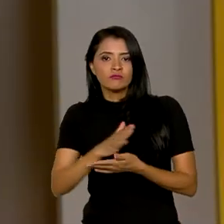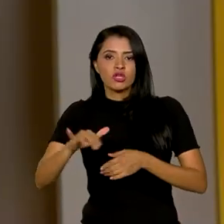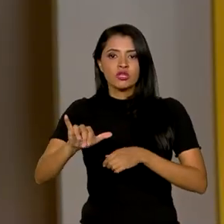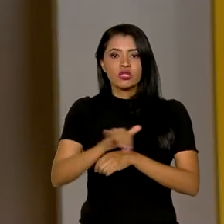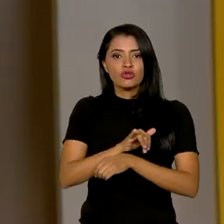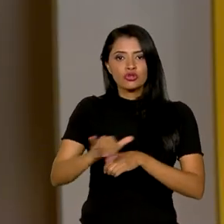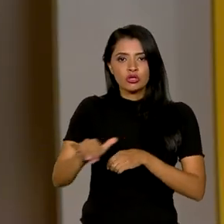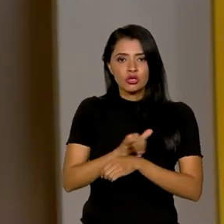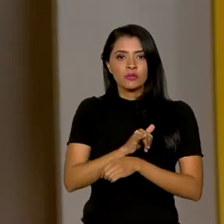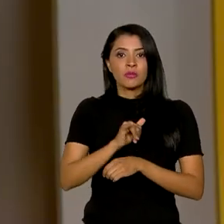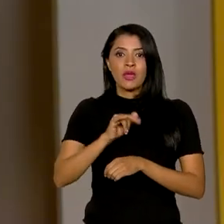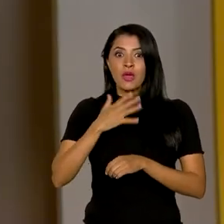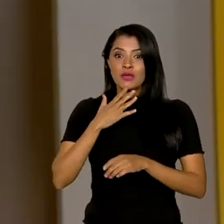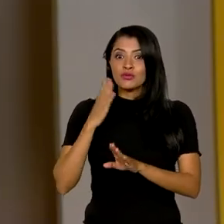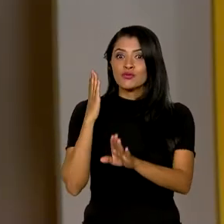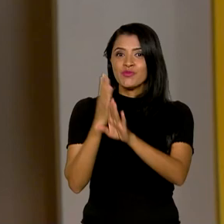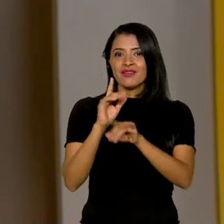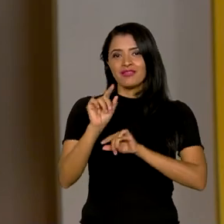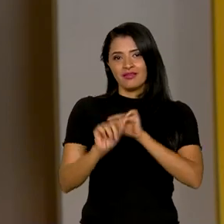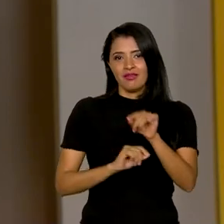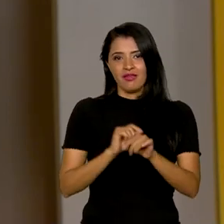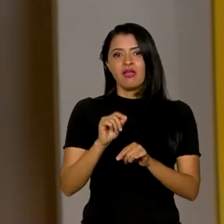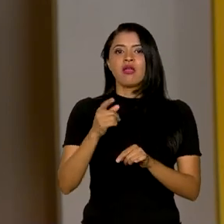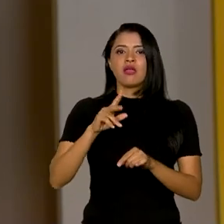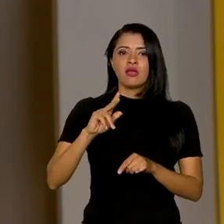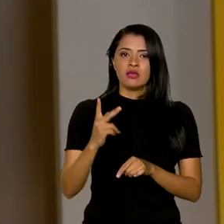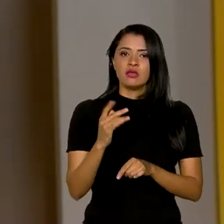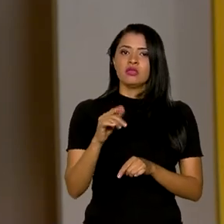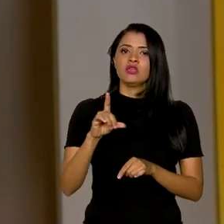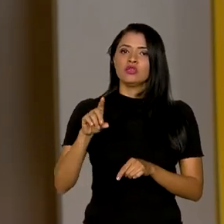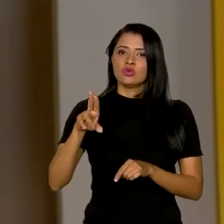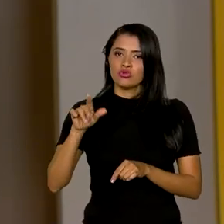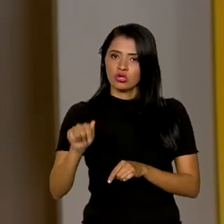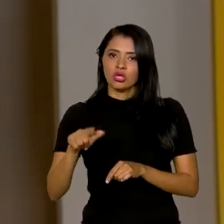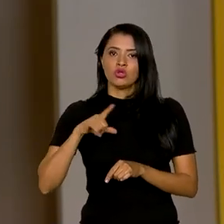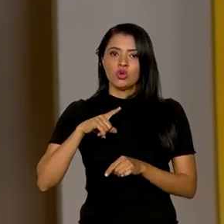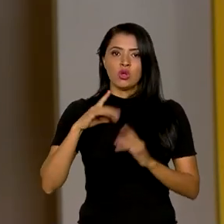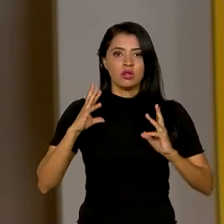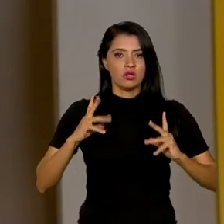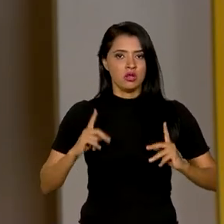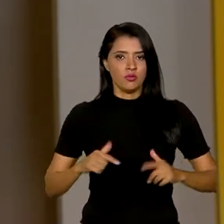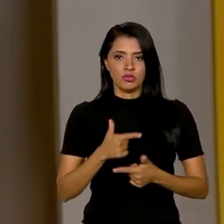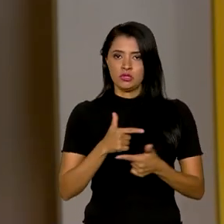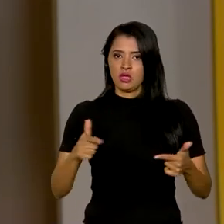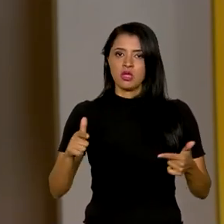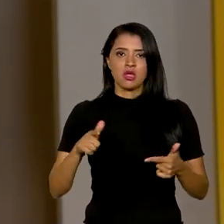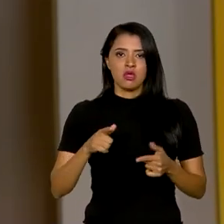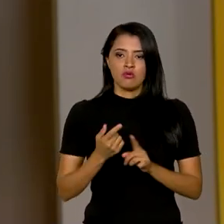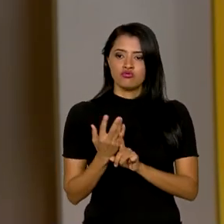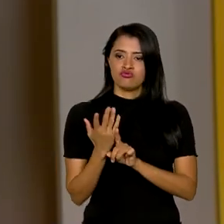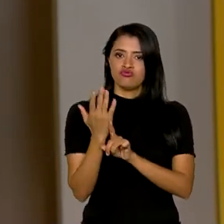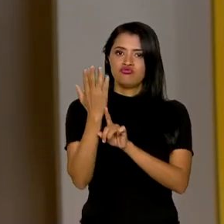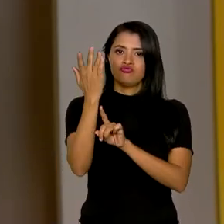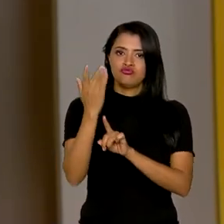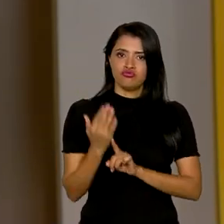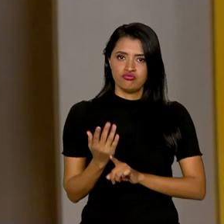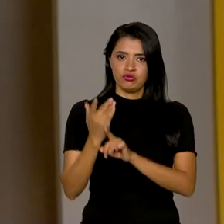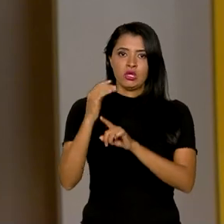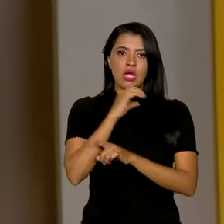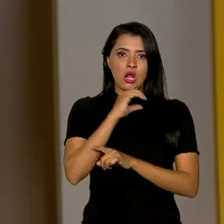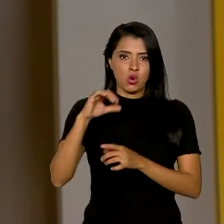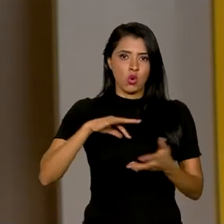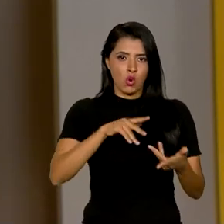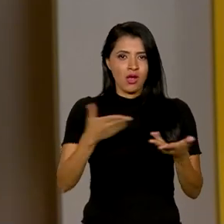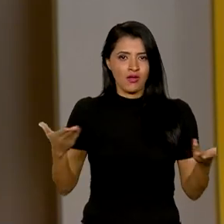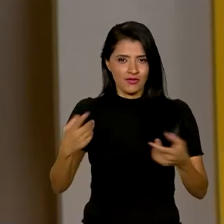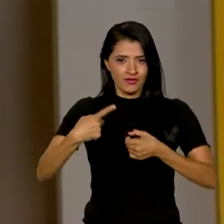E uma das grandes descobertas é a produção de hidrogênio limpo, sem emissão de gases do efeito estufa. Agora, na cidade mineira